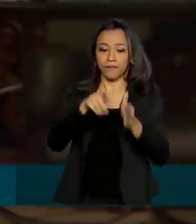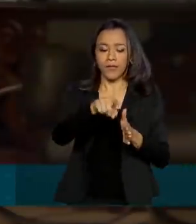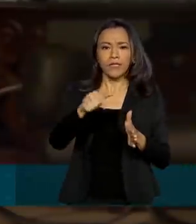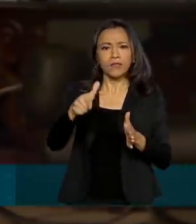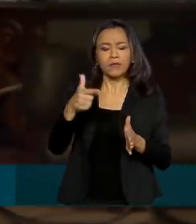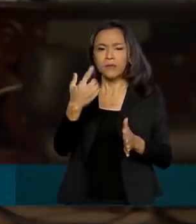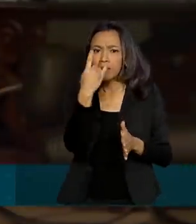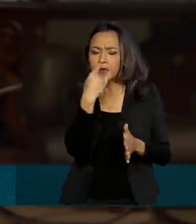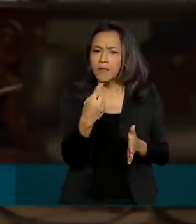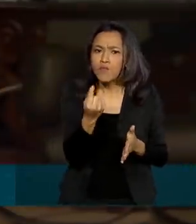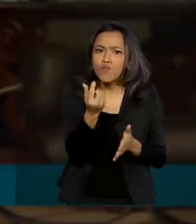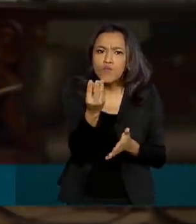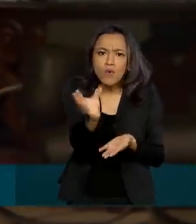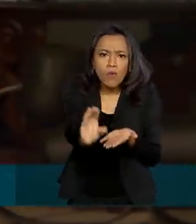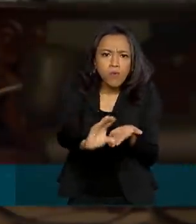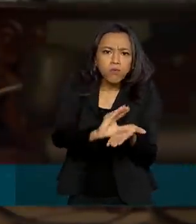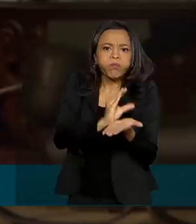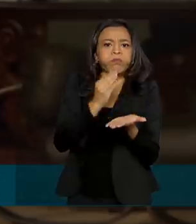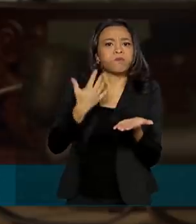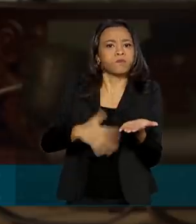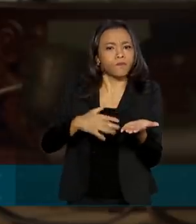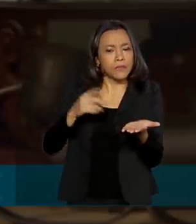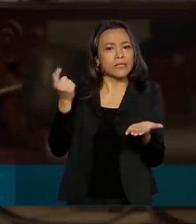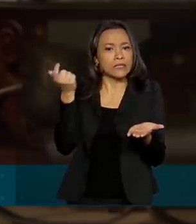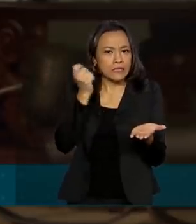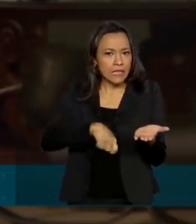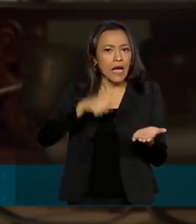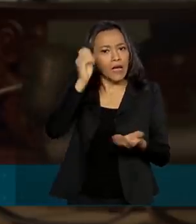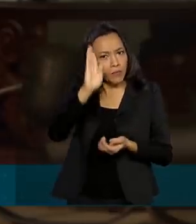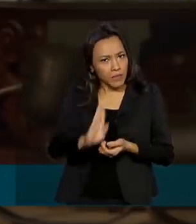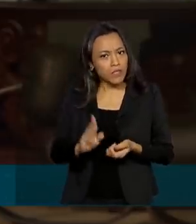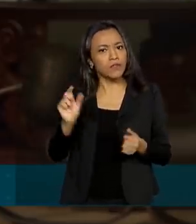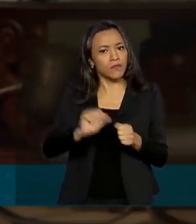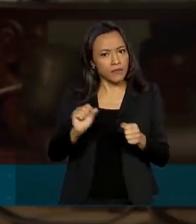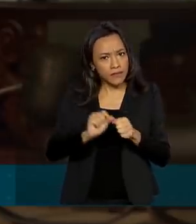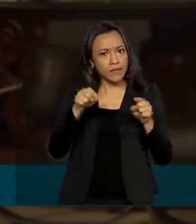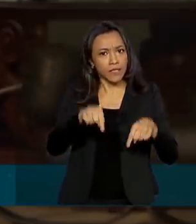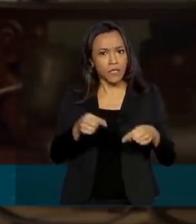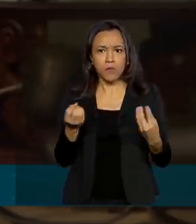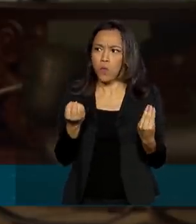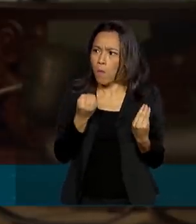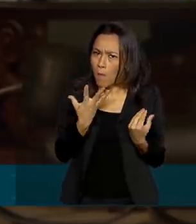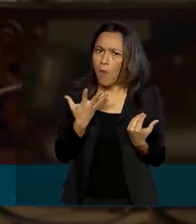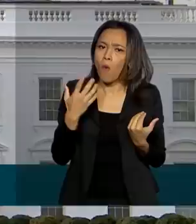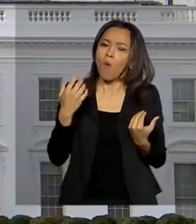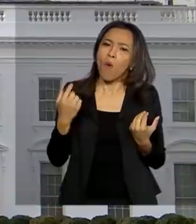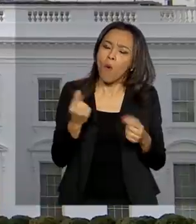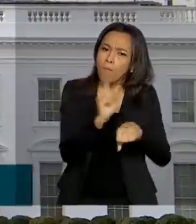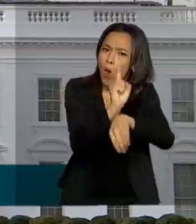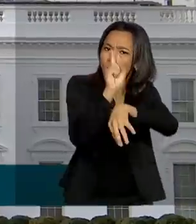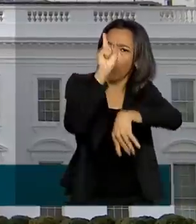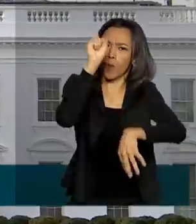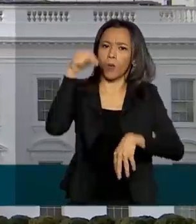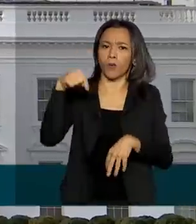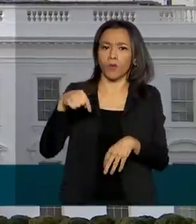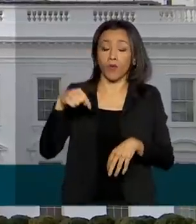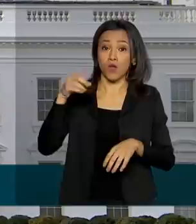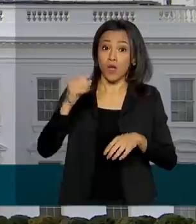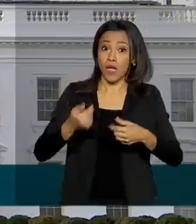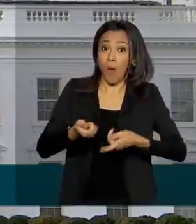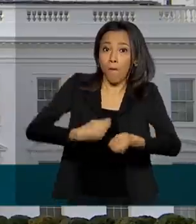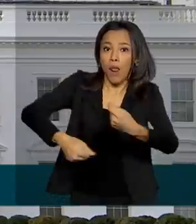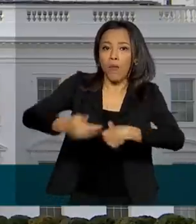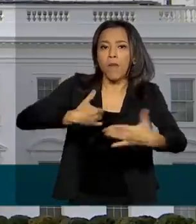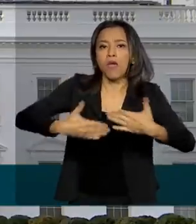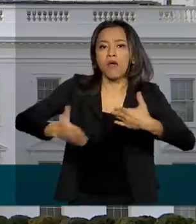temos condições excelentes de ter aqui no Brasil um centro de lançamento extremamente competitivo no mercado mundial. A primeira etapa desse processo